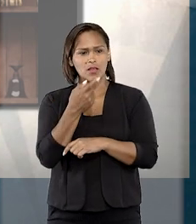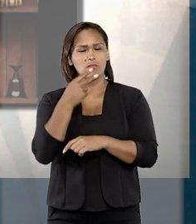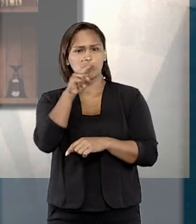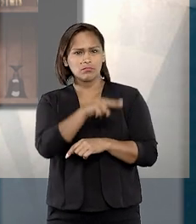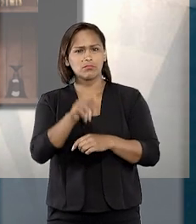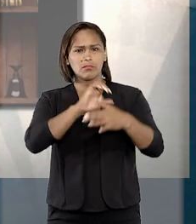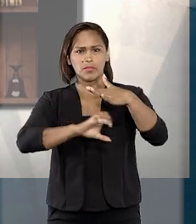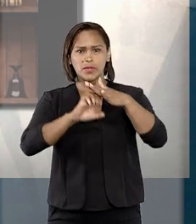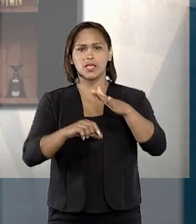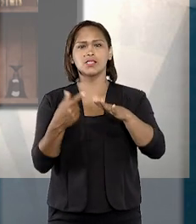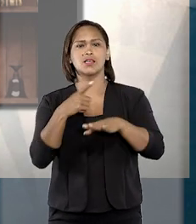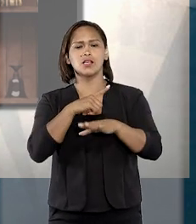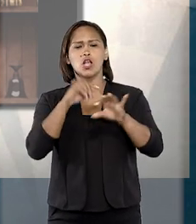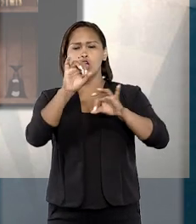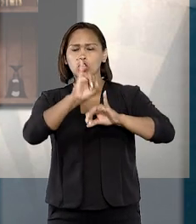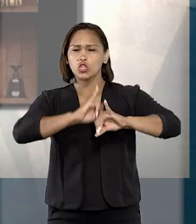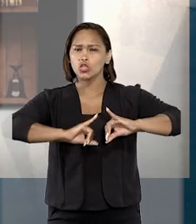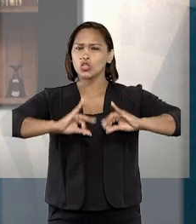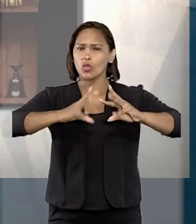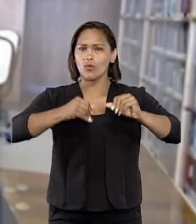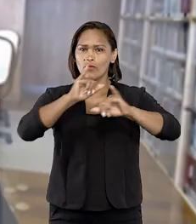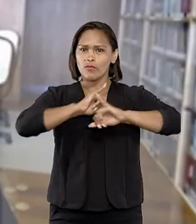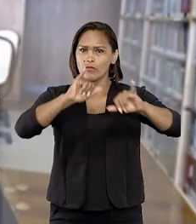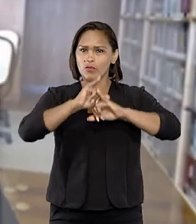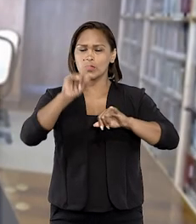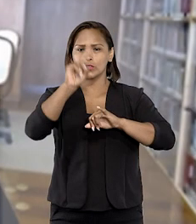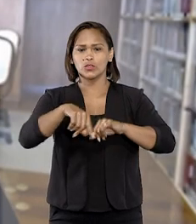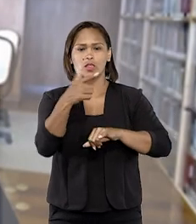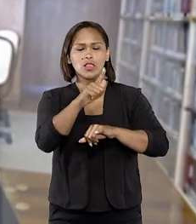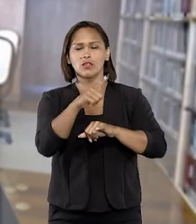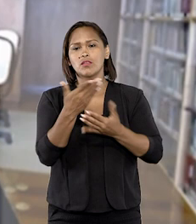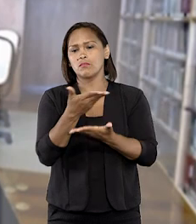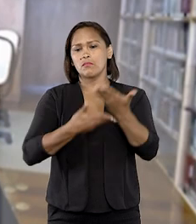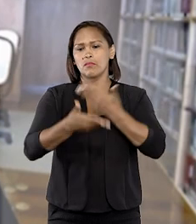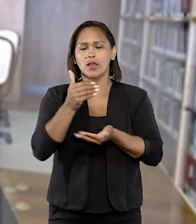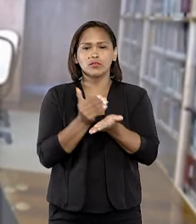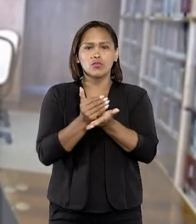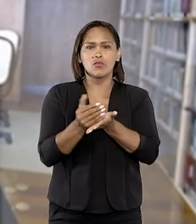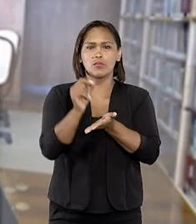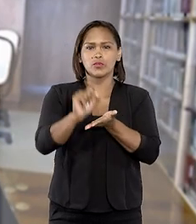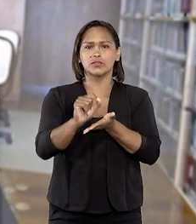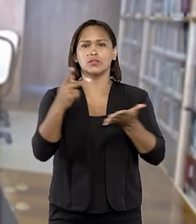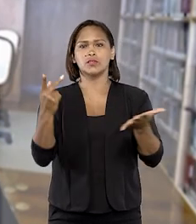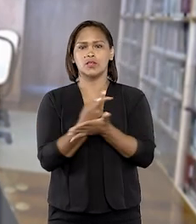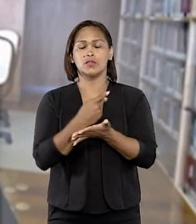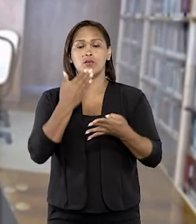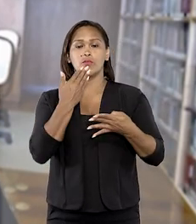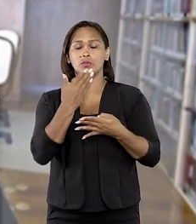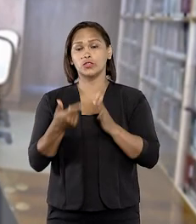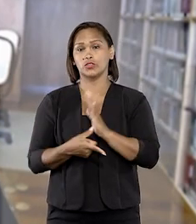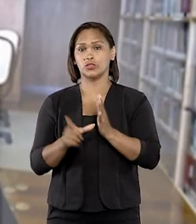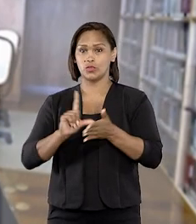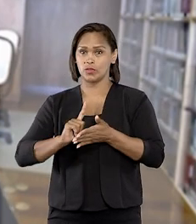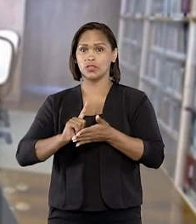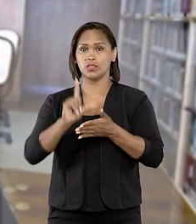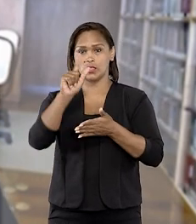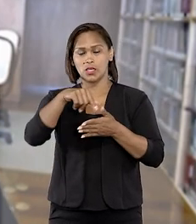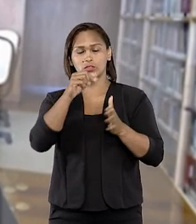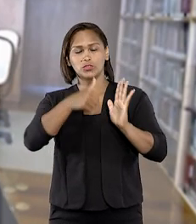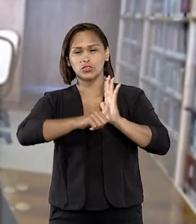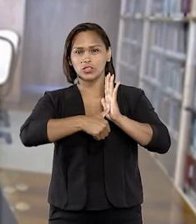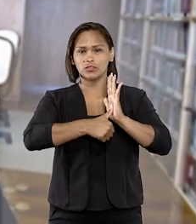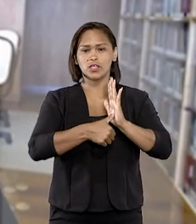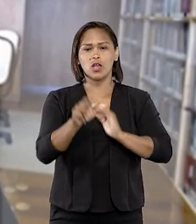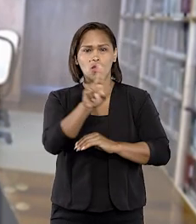exigir das empresas que forneçam esses dados, ainda que elas não tenham sido parte do processo em que houve o requerimento e o